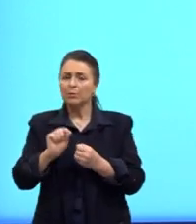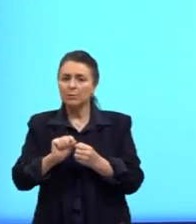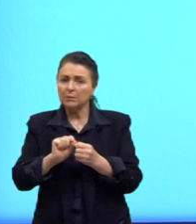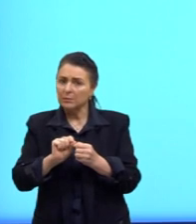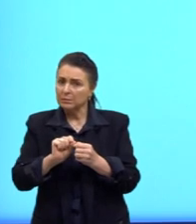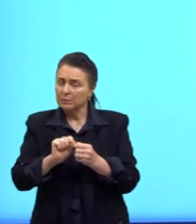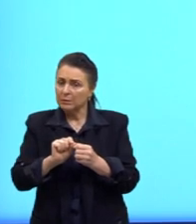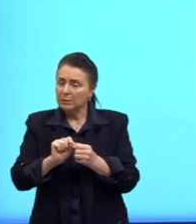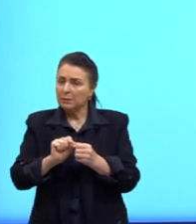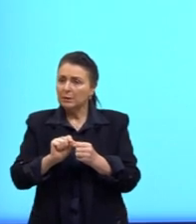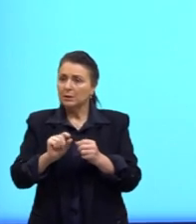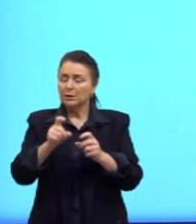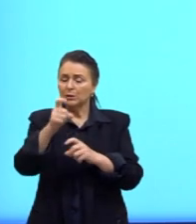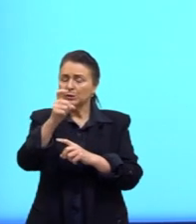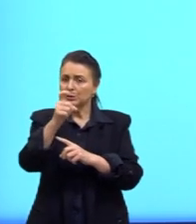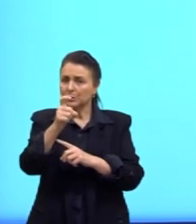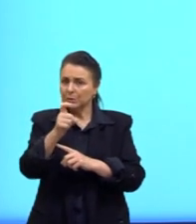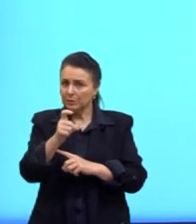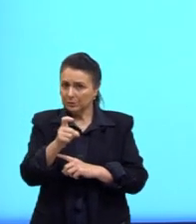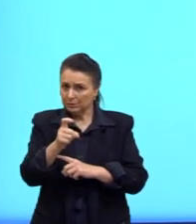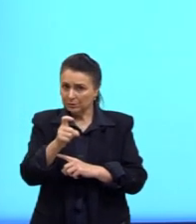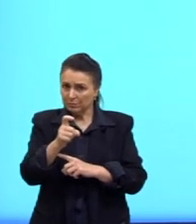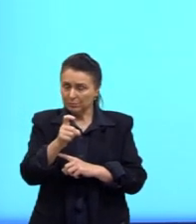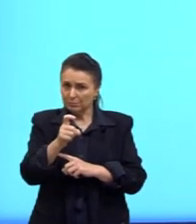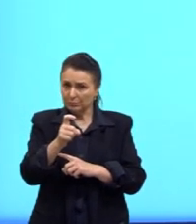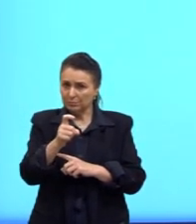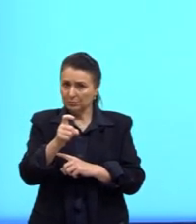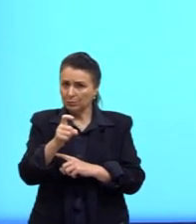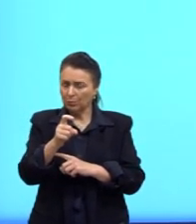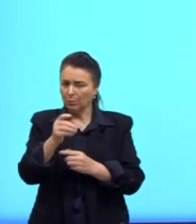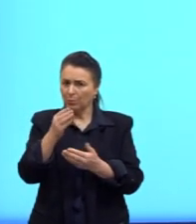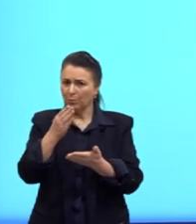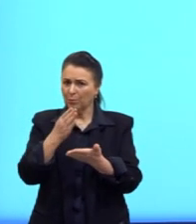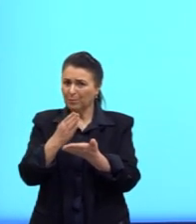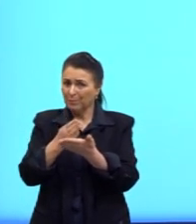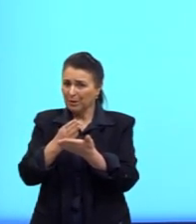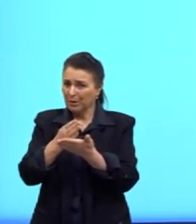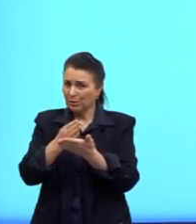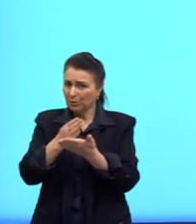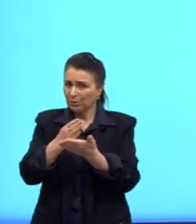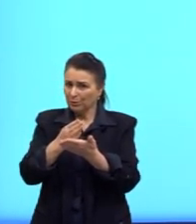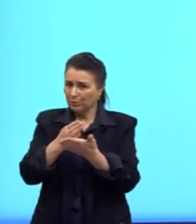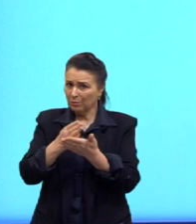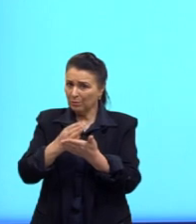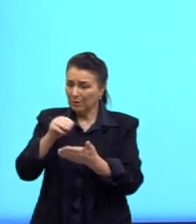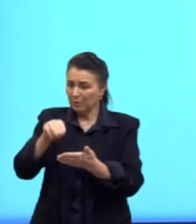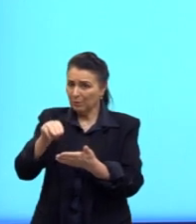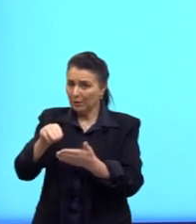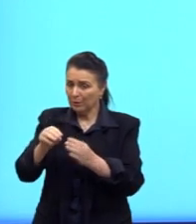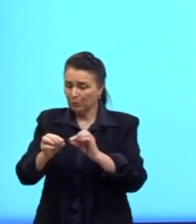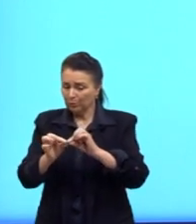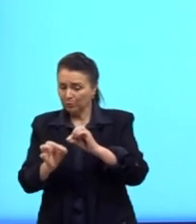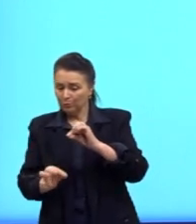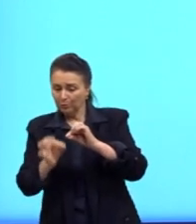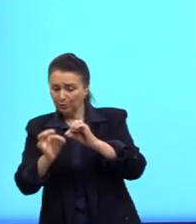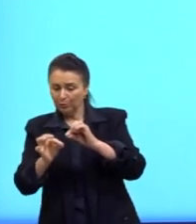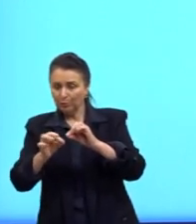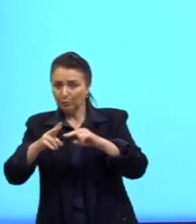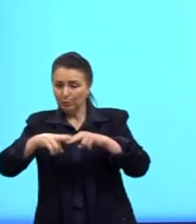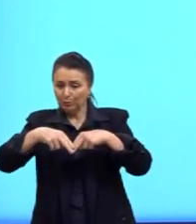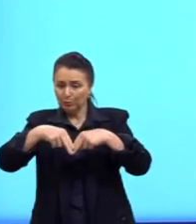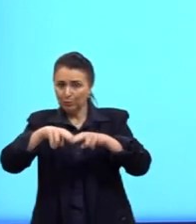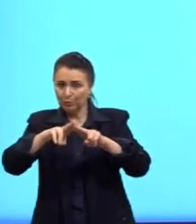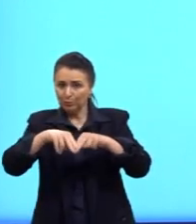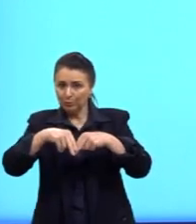Se nós somarmos ali X com aquele meio metro que o balanço fica do chão, nós chegamos na altura total da figura.